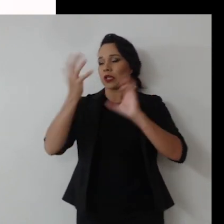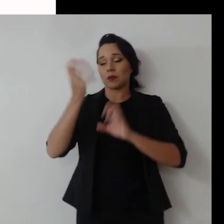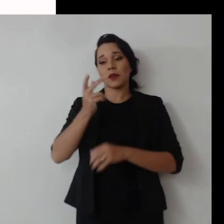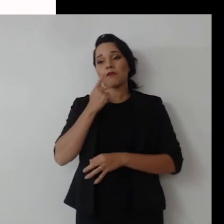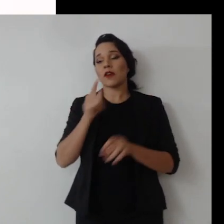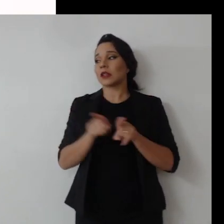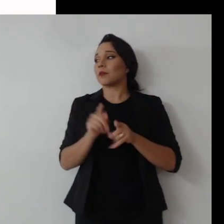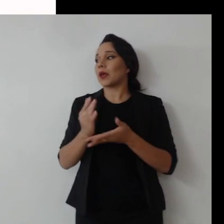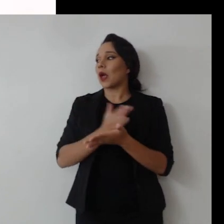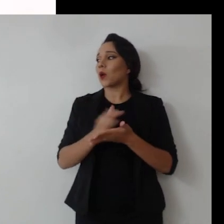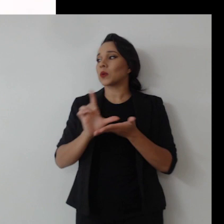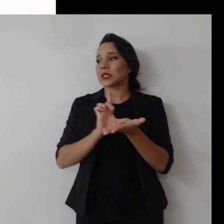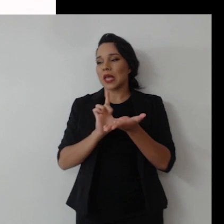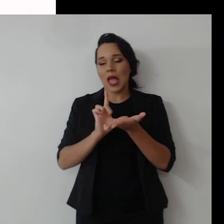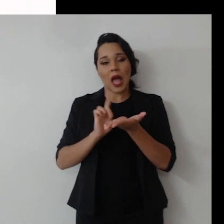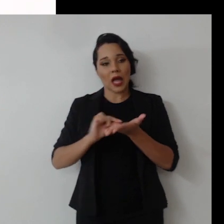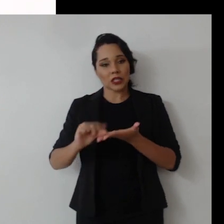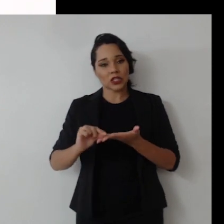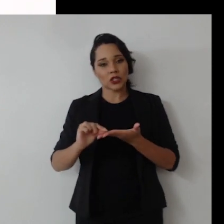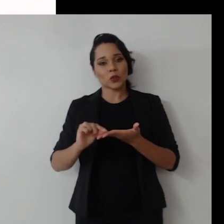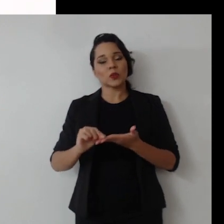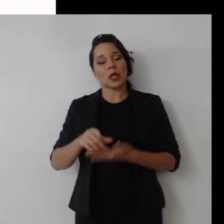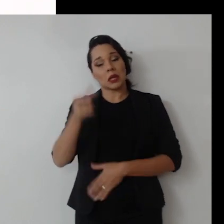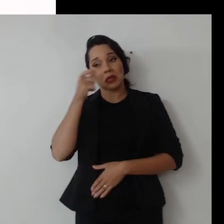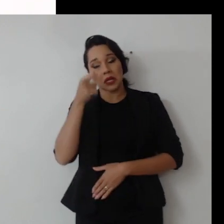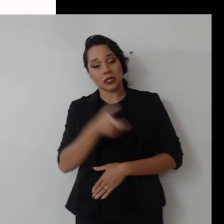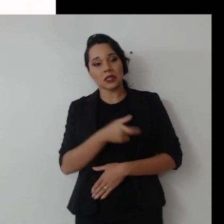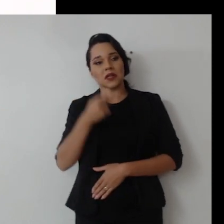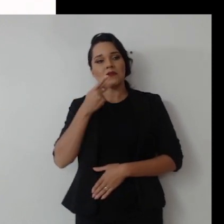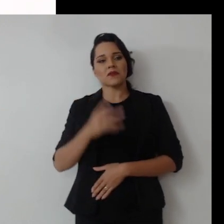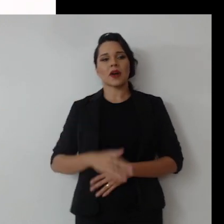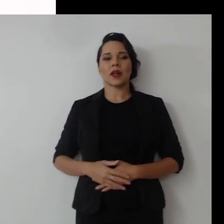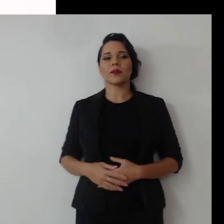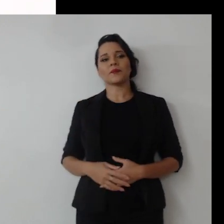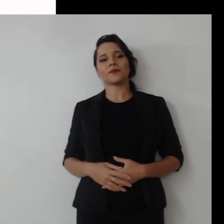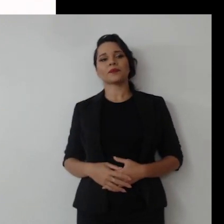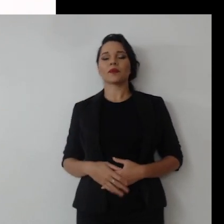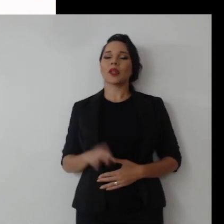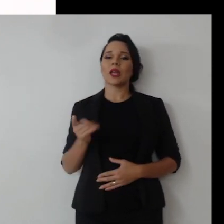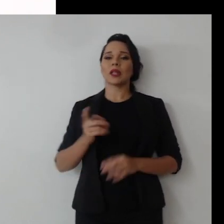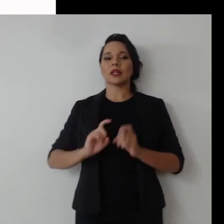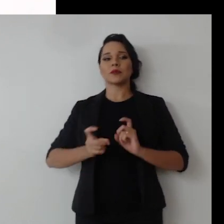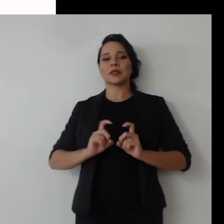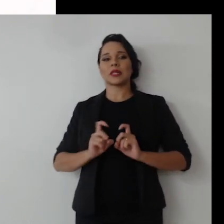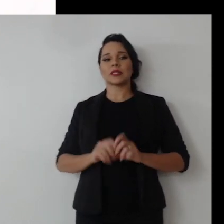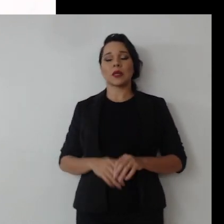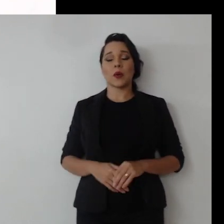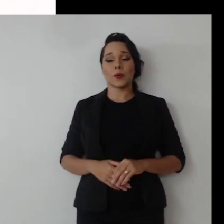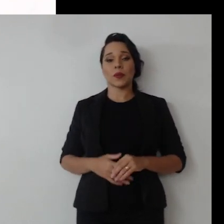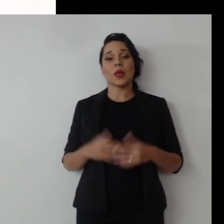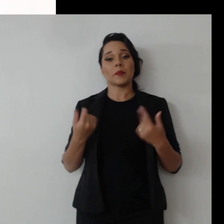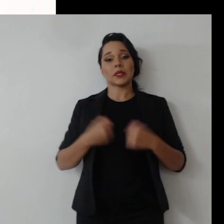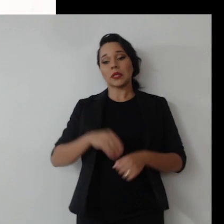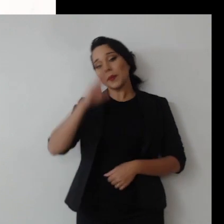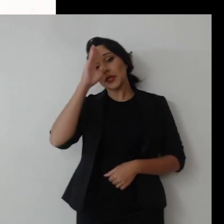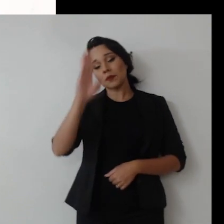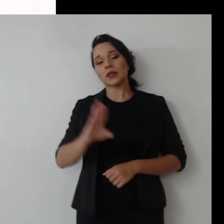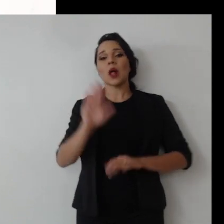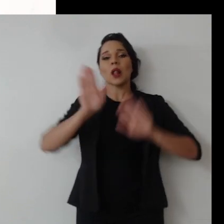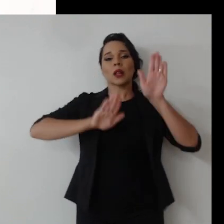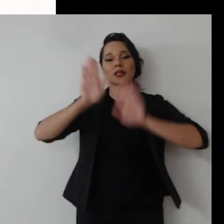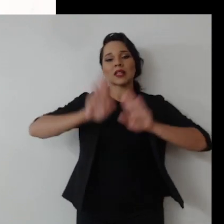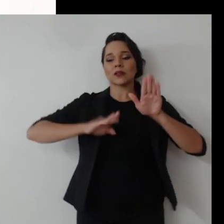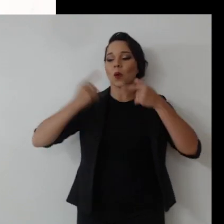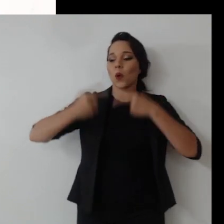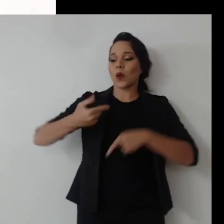fala também, tem alguns artigos muito interessantes, inclusive um que dispõe que nas licitações deve-se dar preferência em